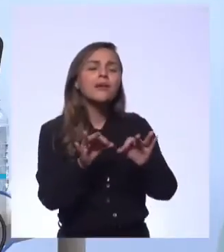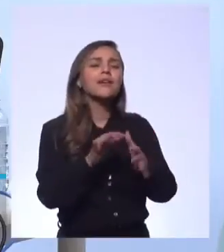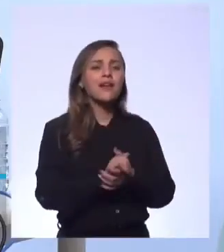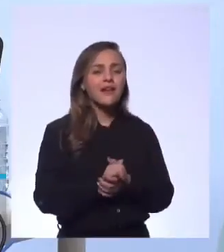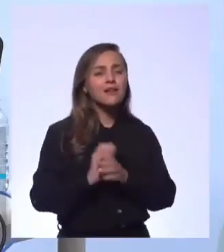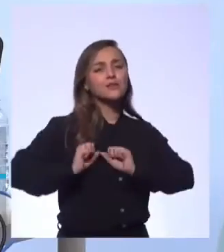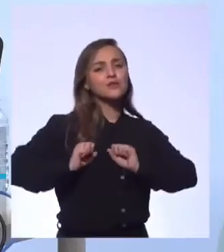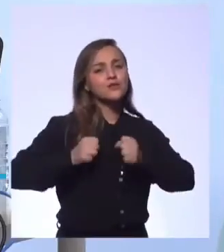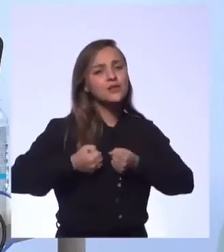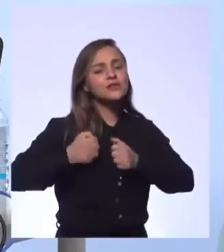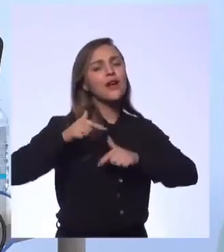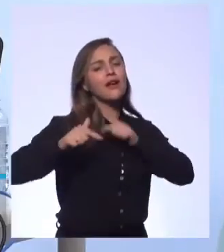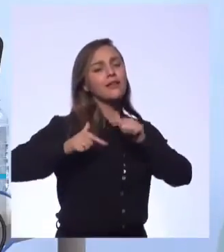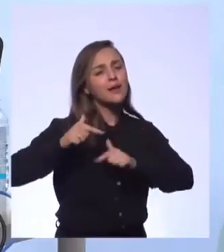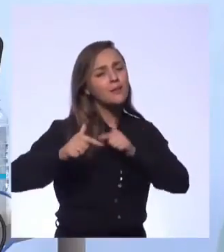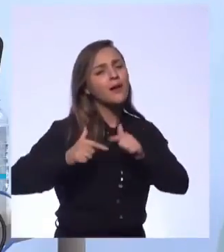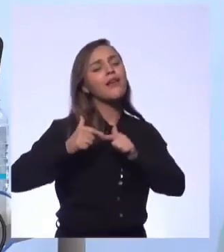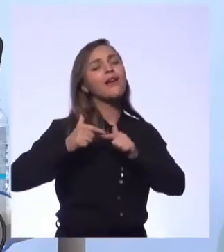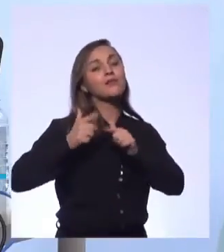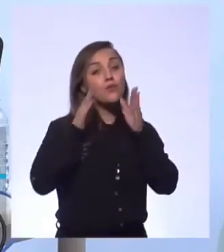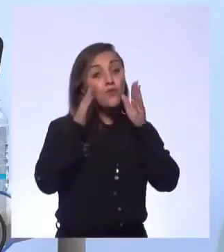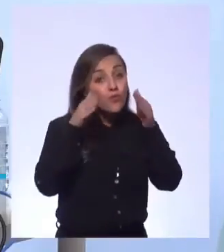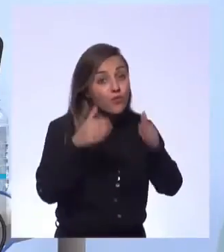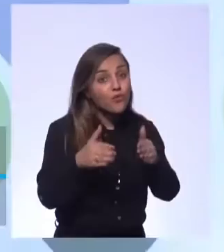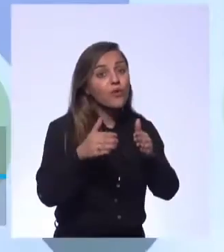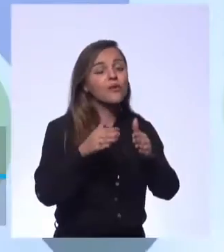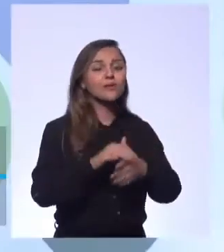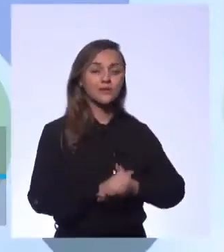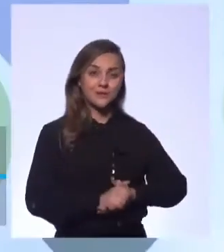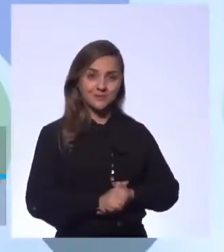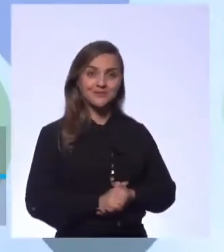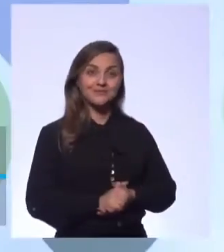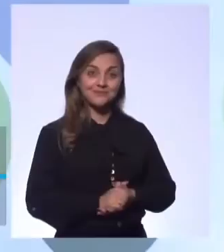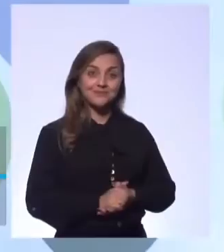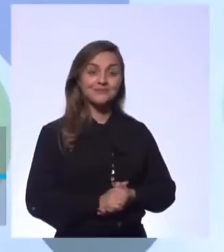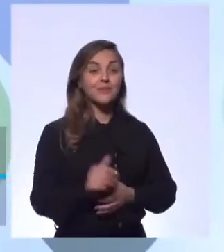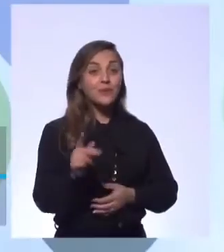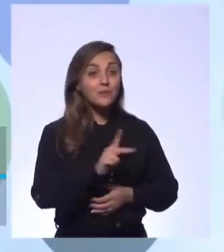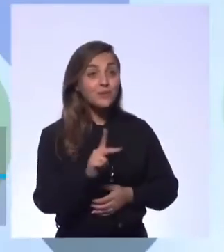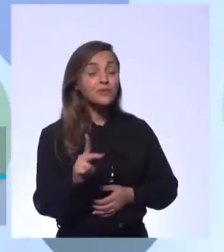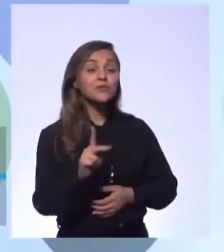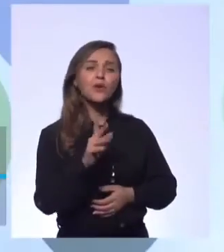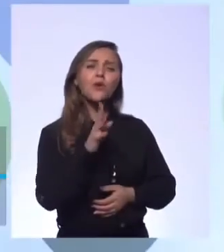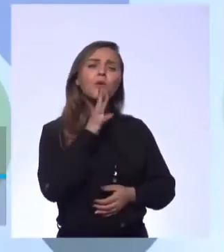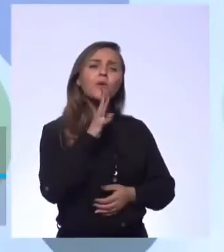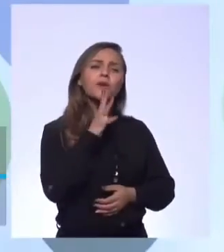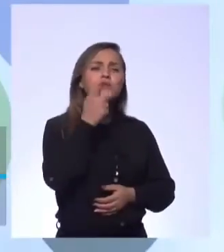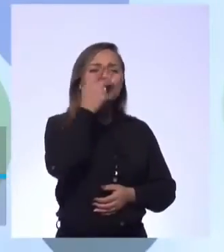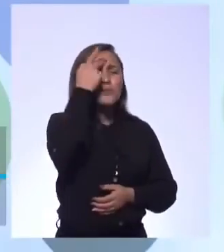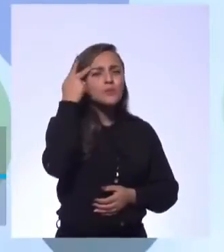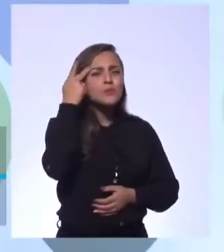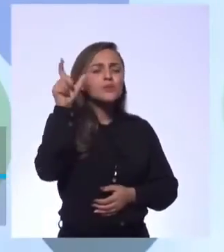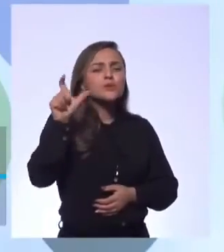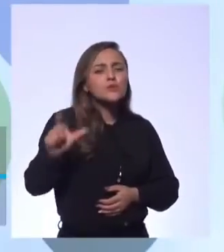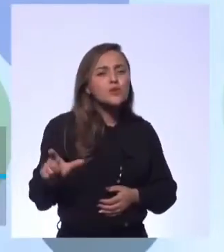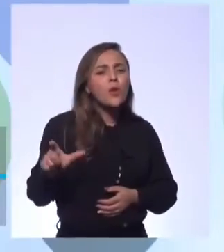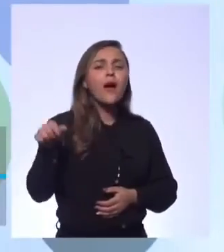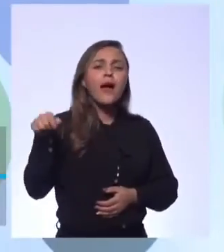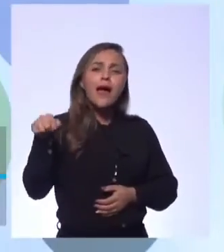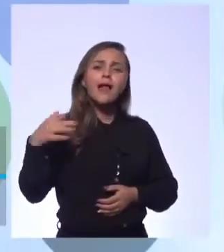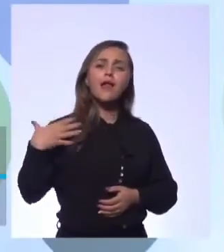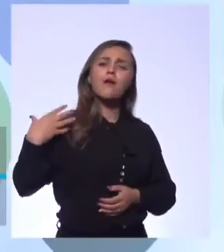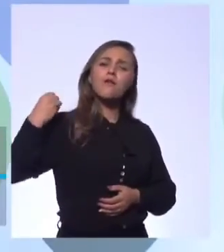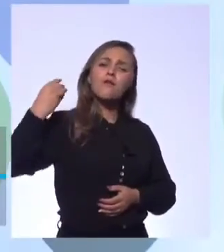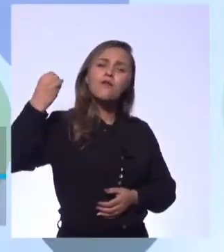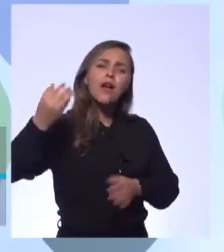trabalhar e vamos desenvolver isso de uma maneira mais centrada lá na frente. Professor, eu lembrei de uma coisa, uma conhecida minha, ela sempre viaja, e ela